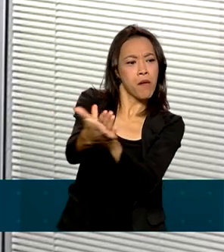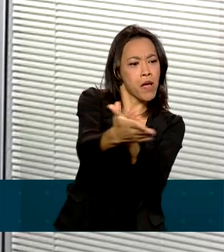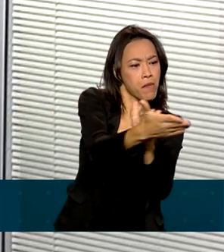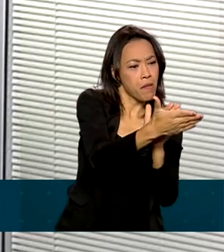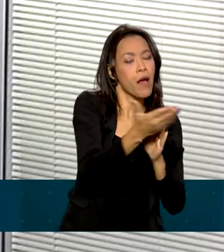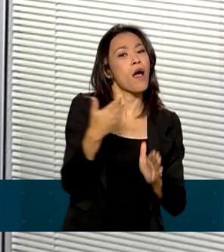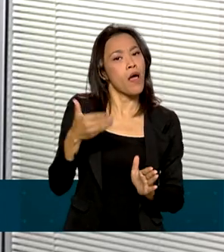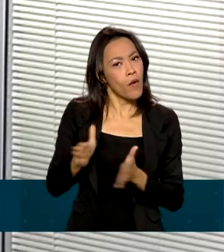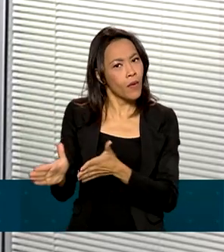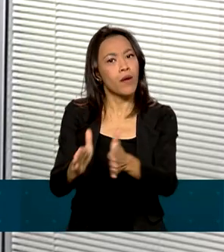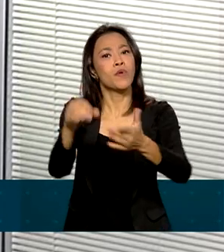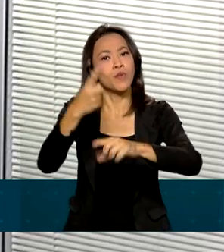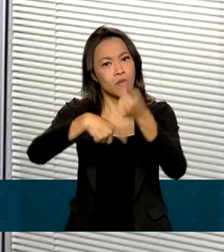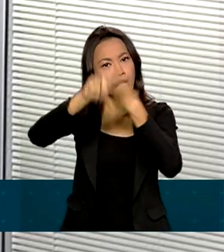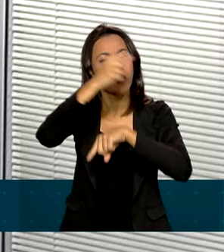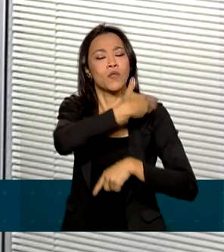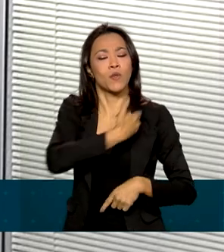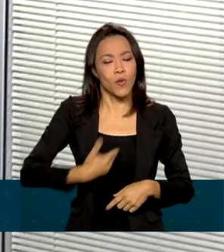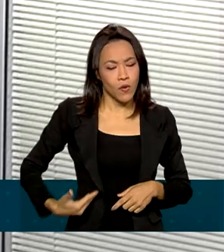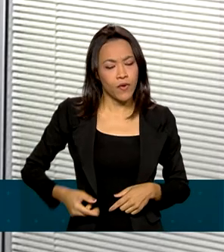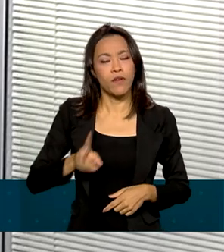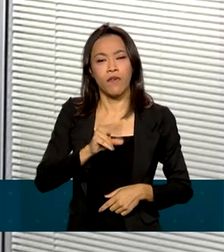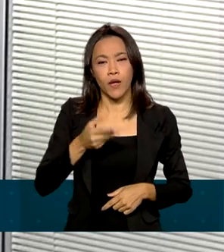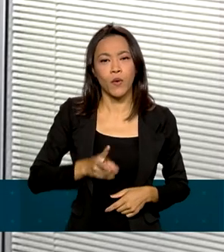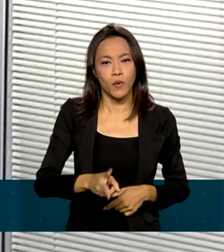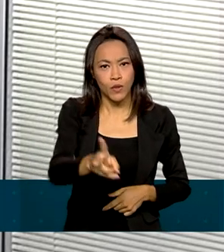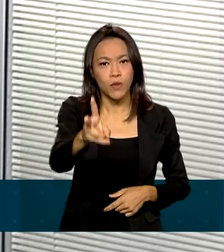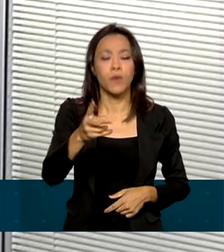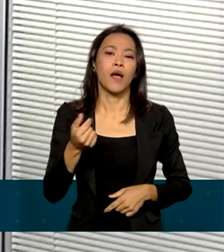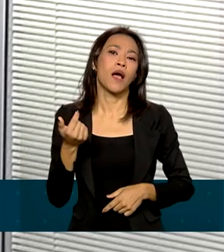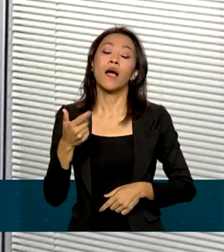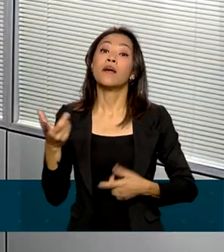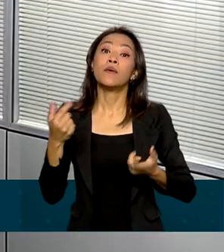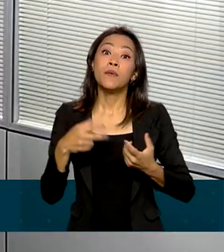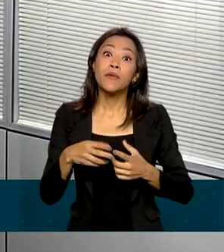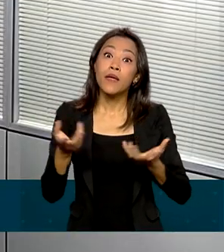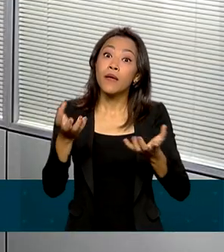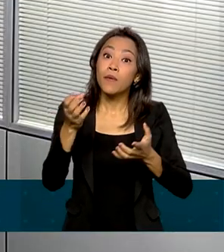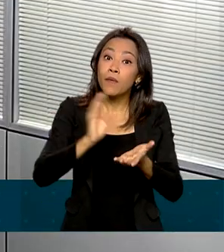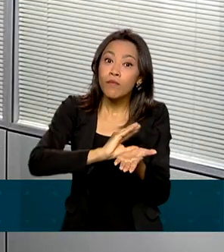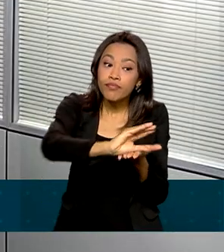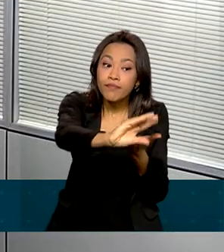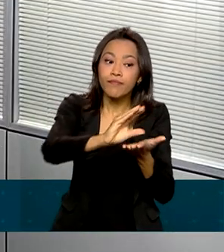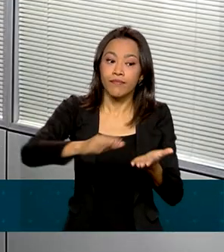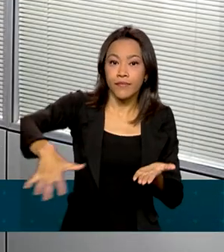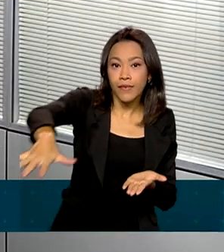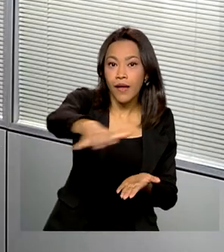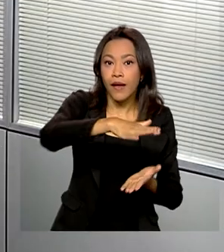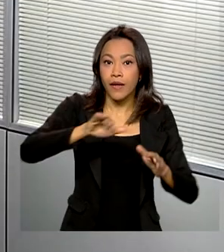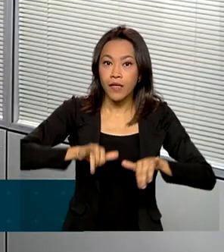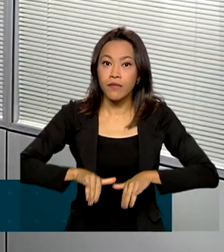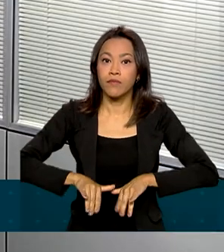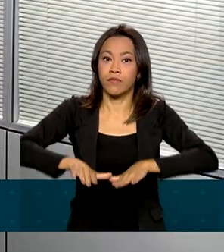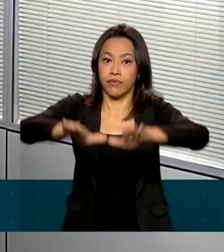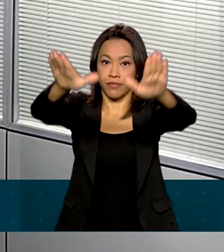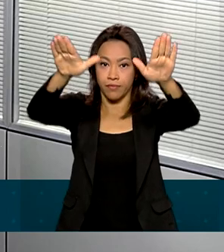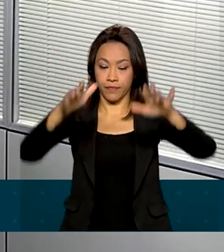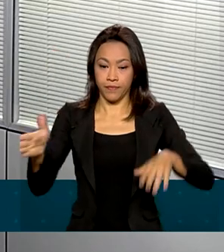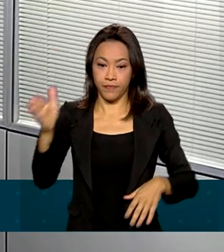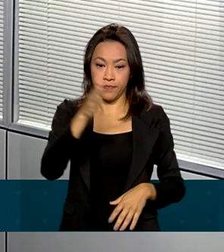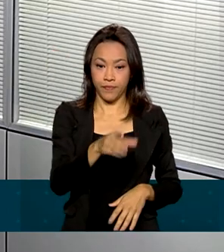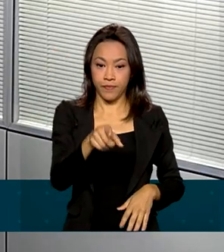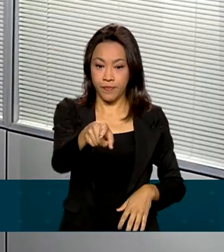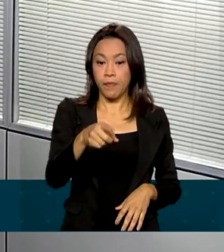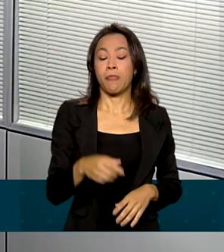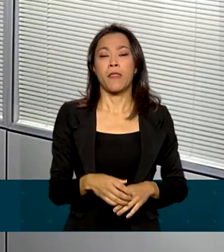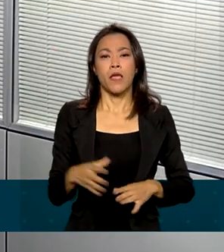governo vai continuar investindo nos aeroportos brasileiros. O modo de transporte que tem o poder de conectar